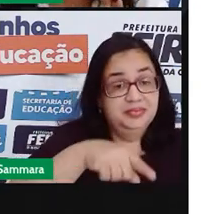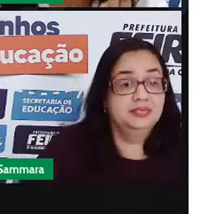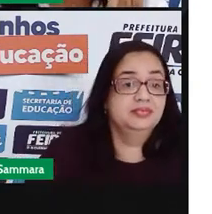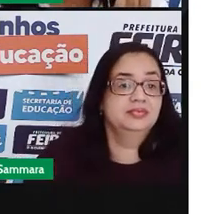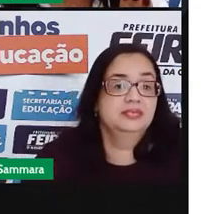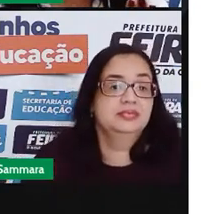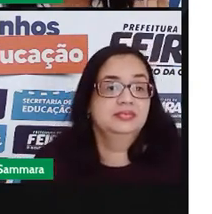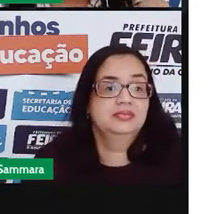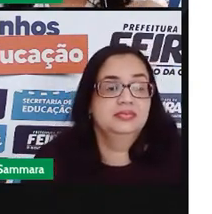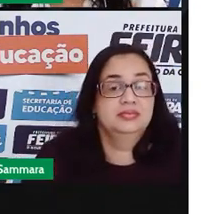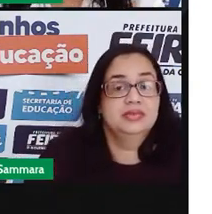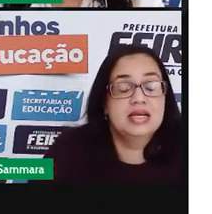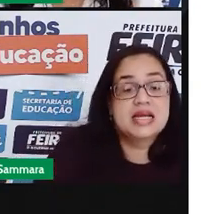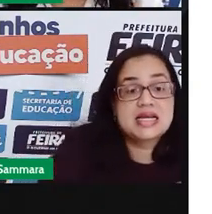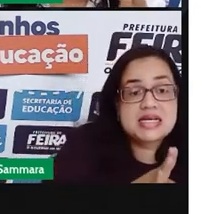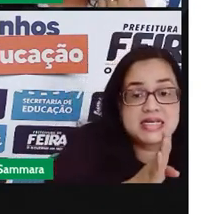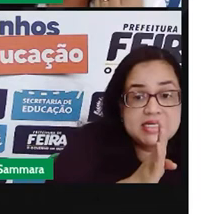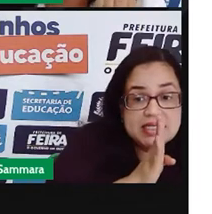Serviço.